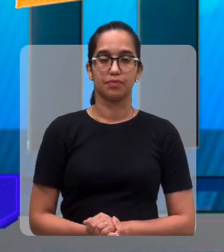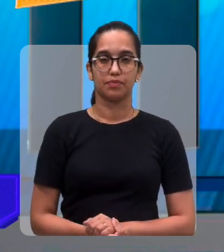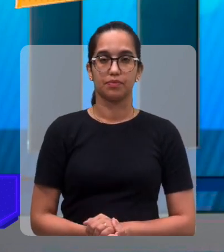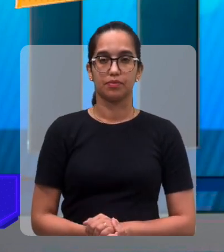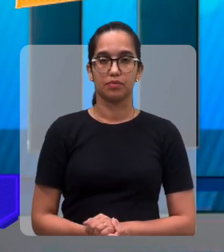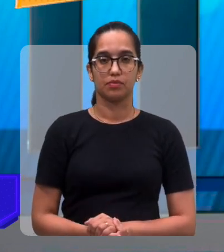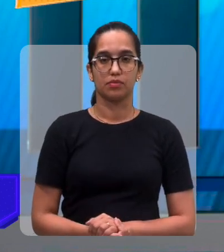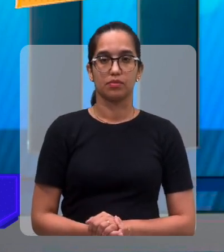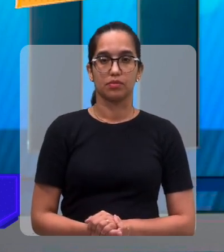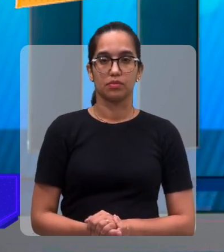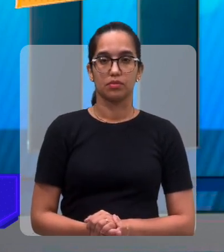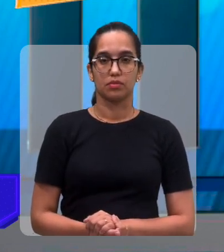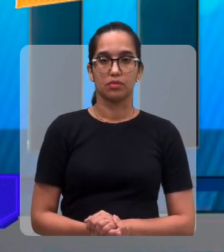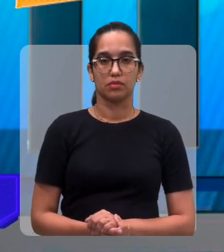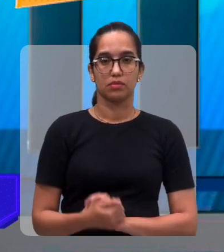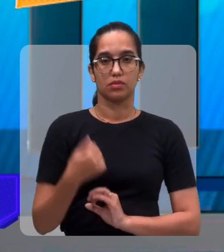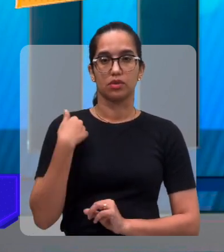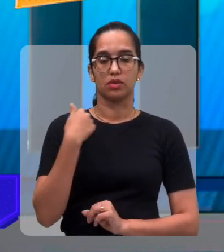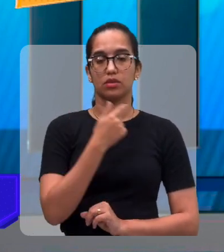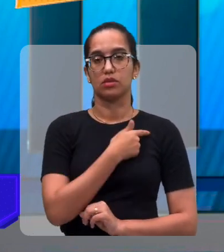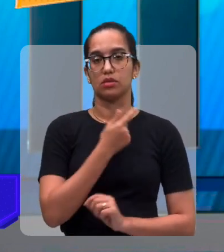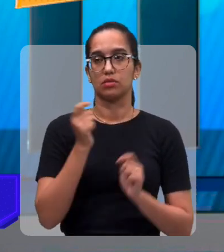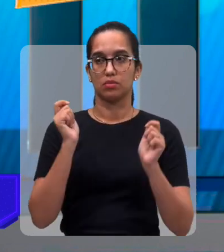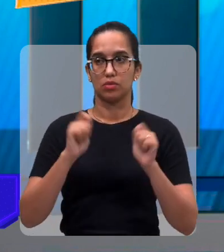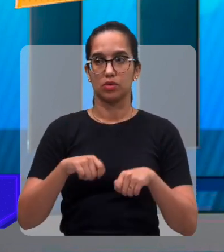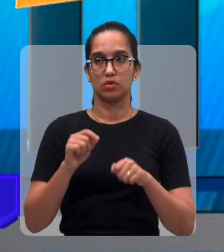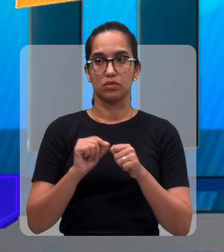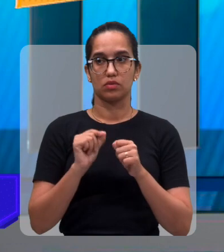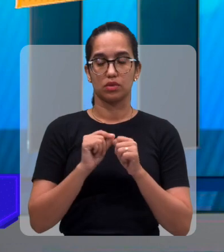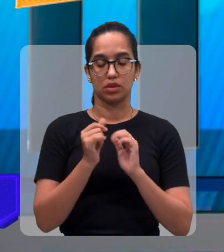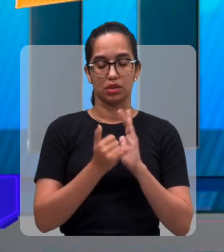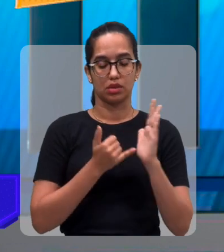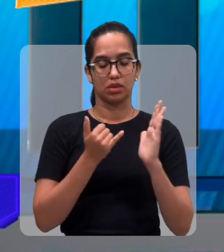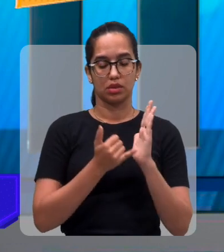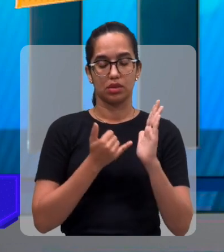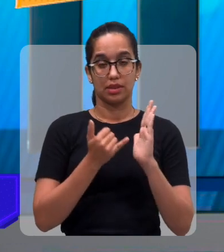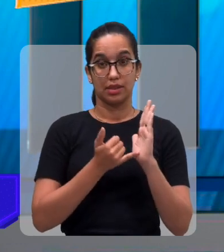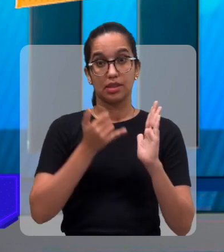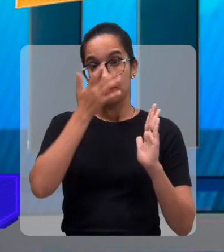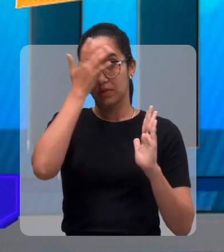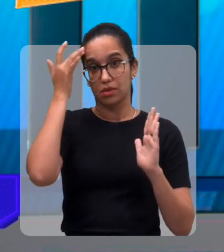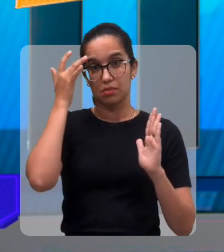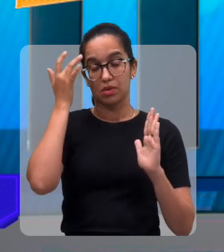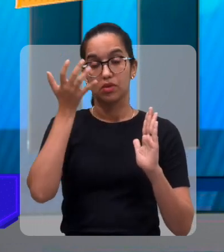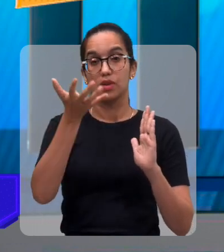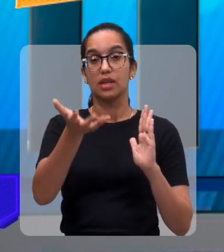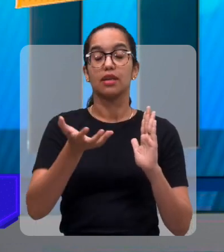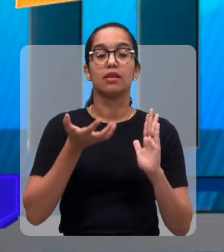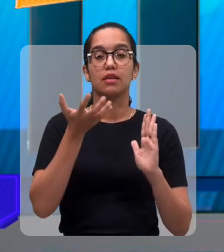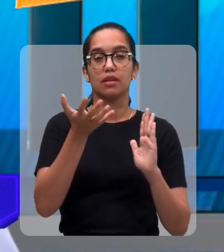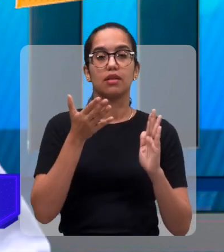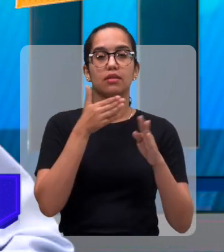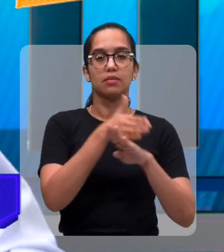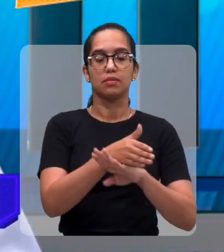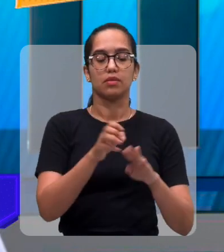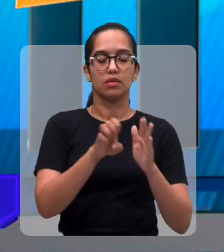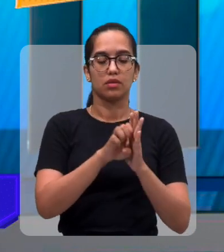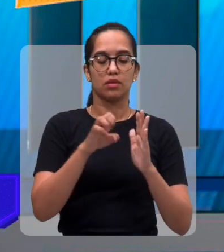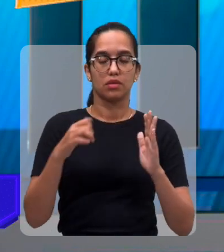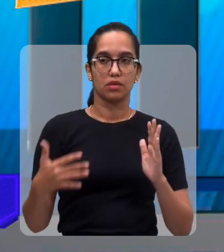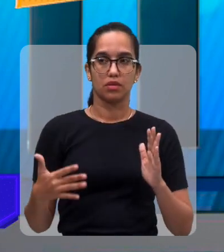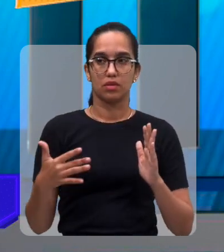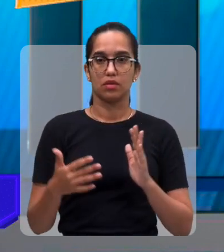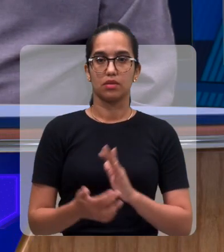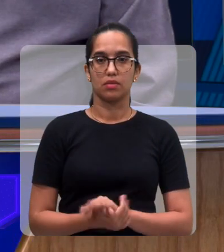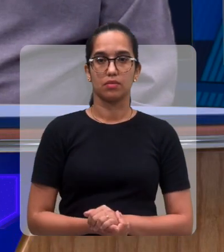está com a gente lá. E a gente vai fazendo a inscrição dessas pessoas que possam, que queiram participar do evento. Só